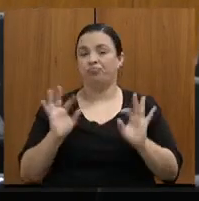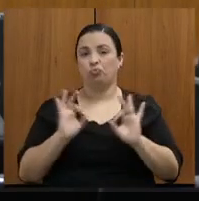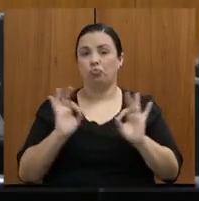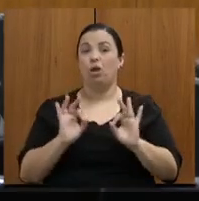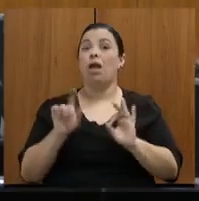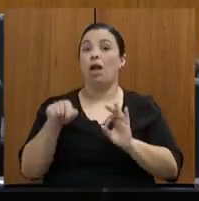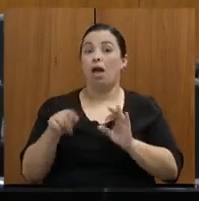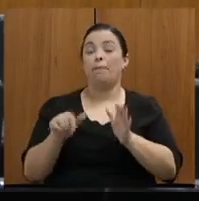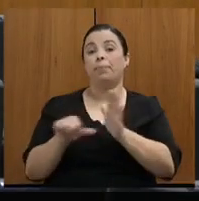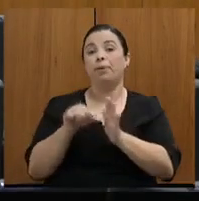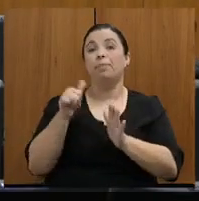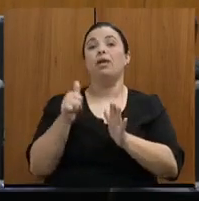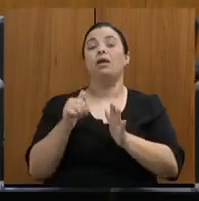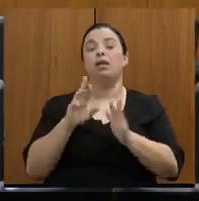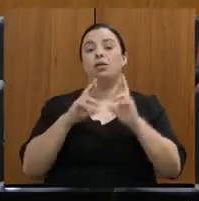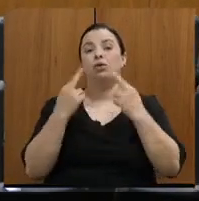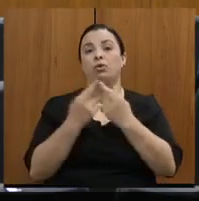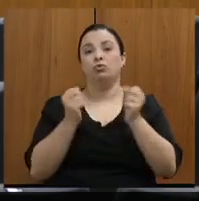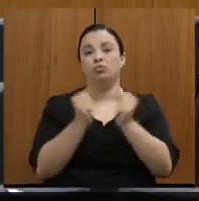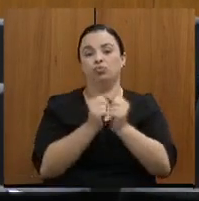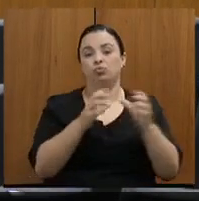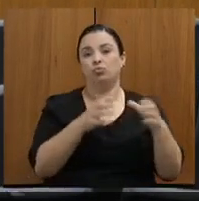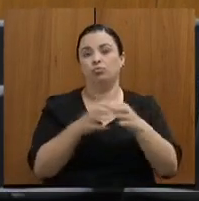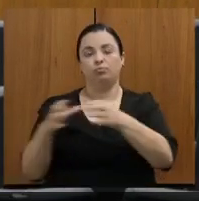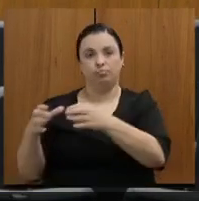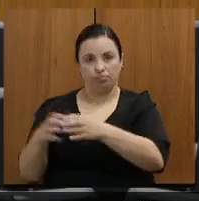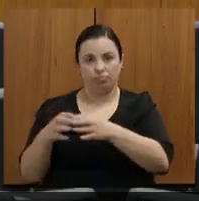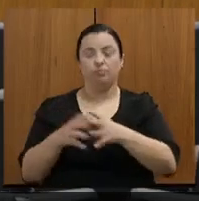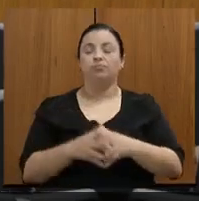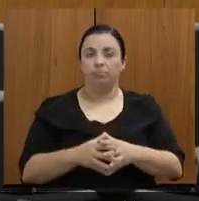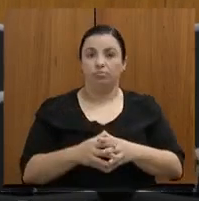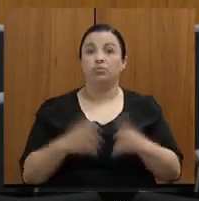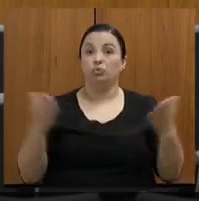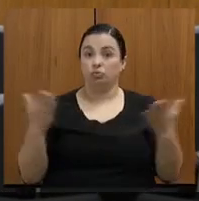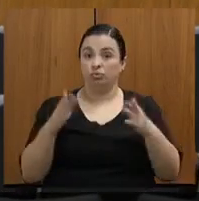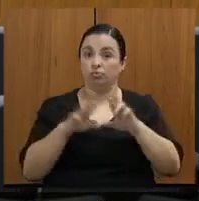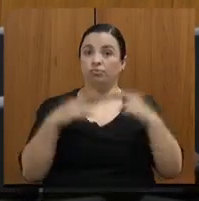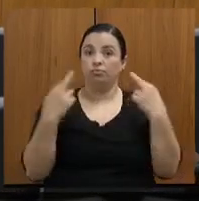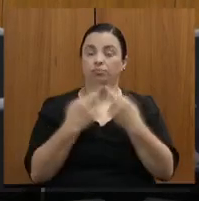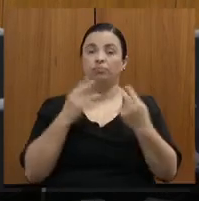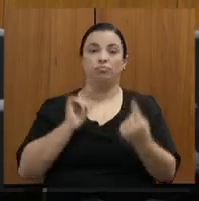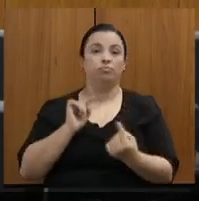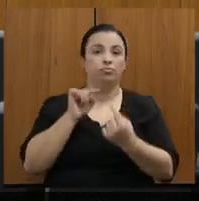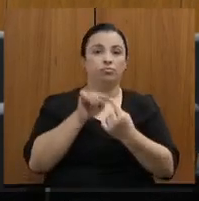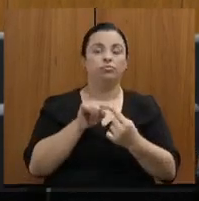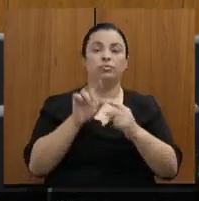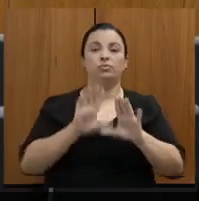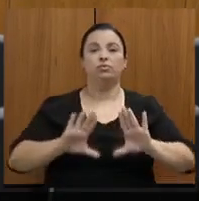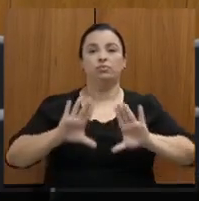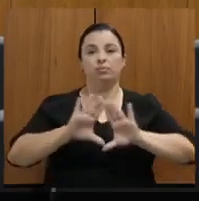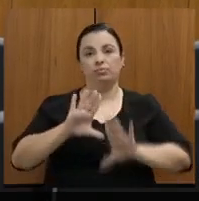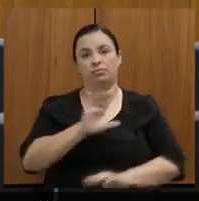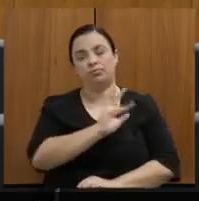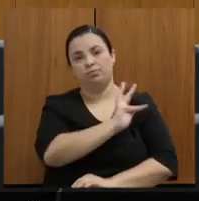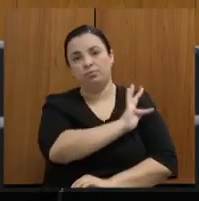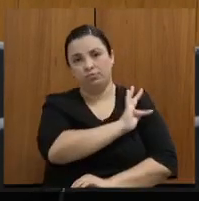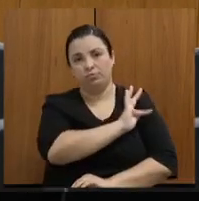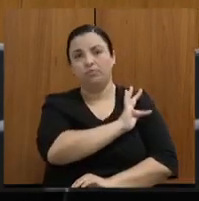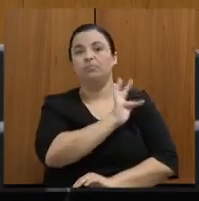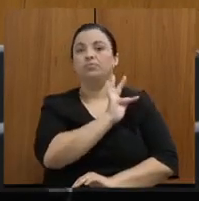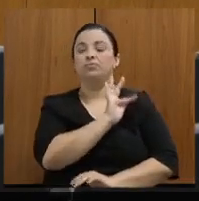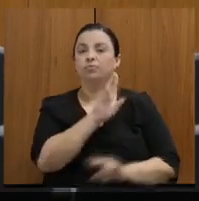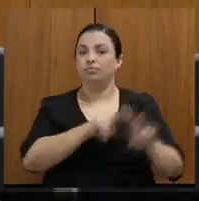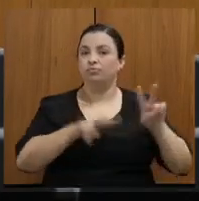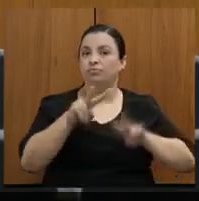dessas comissões nessa sessão legislativa. Essa reunião se destina à realização da Assembleia Fiscaliza que é o